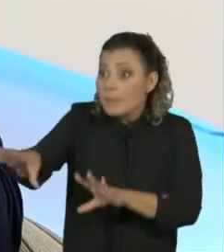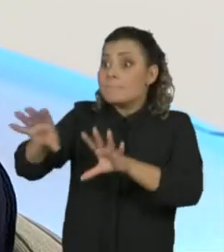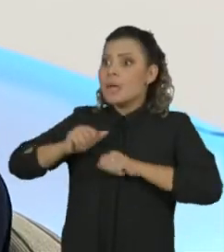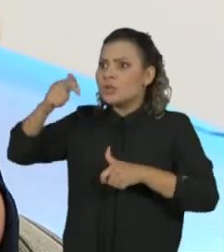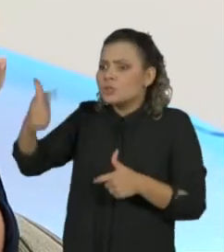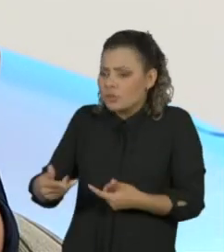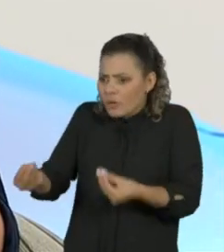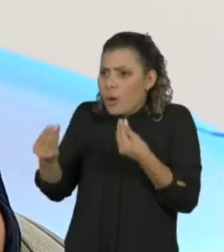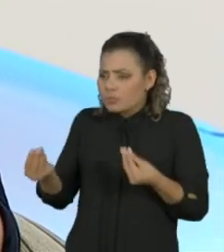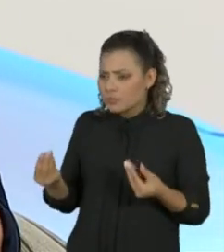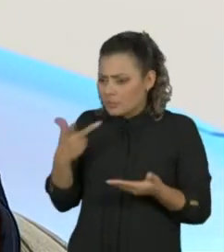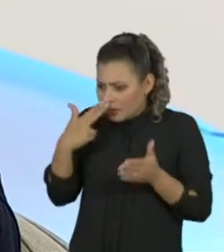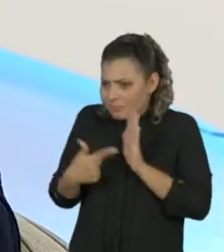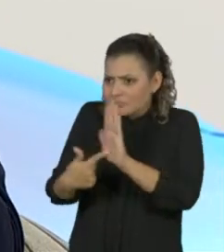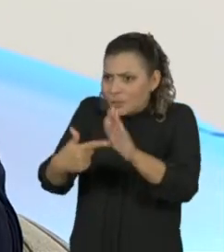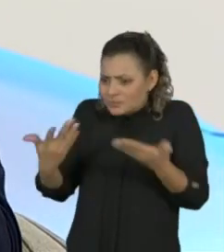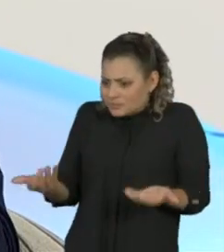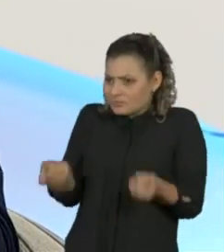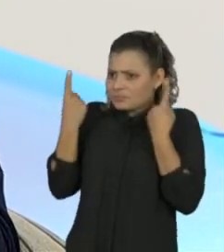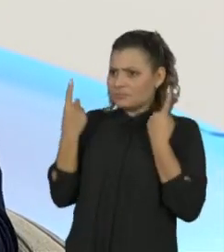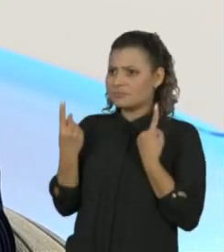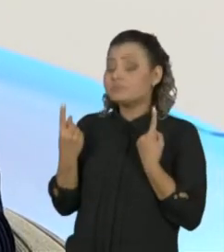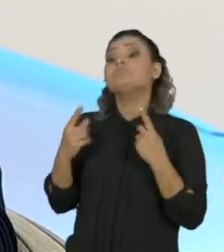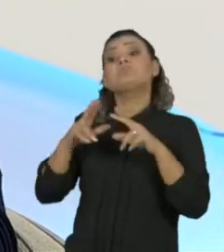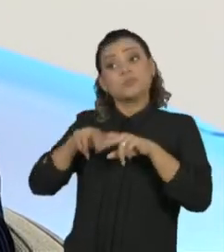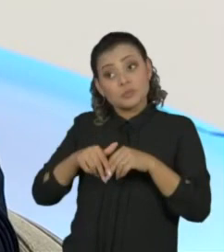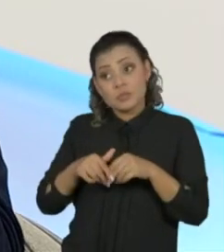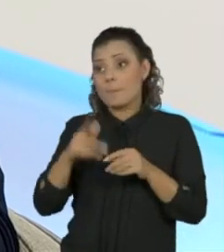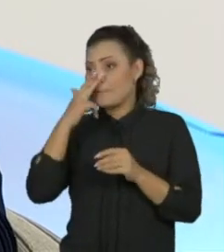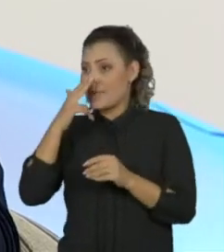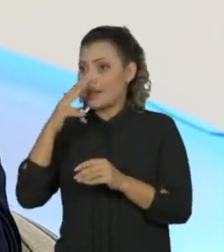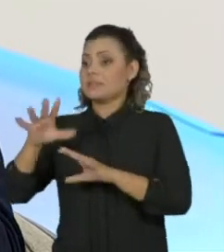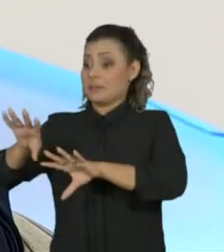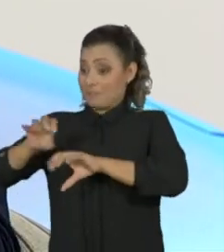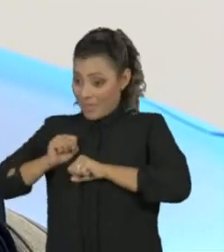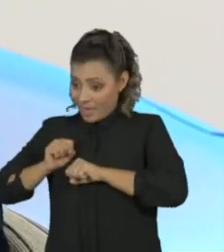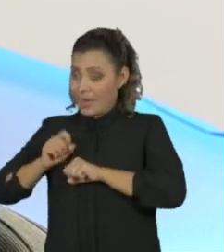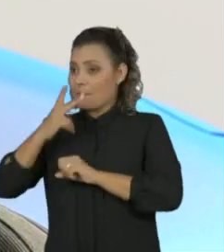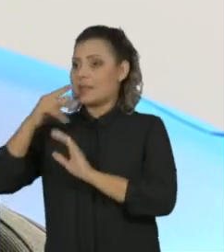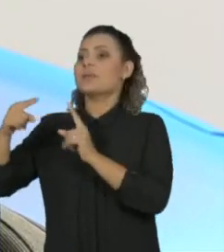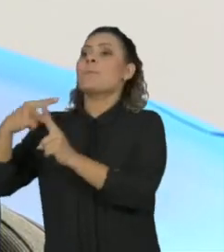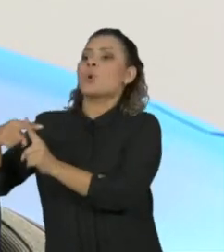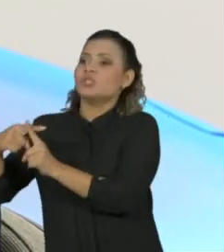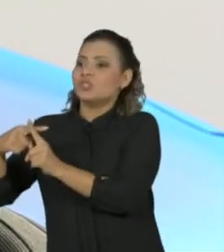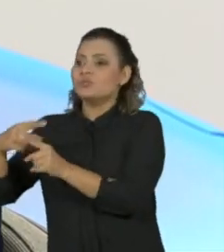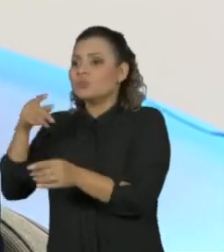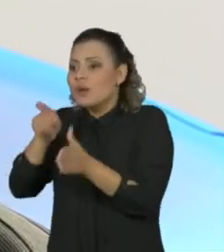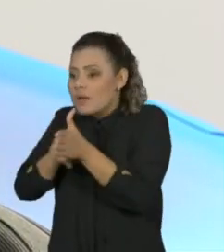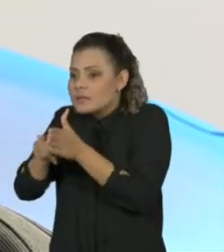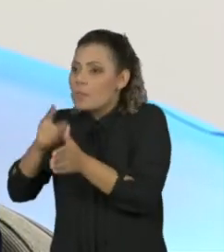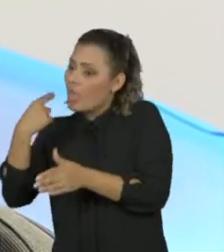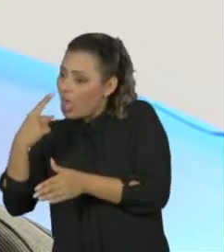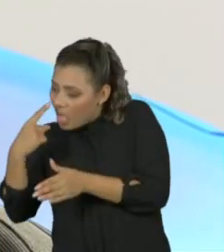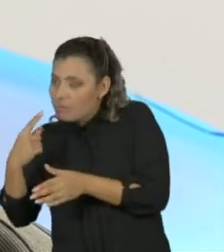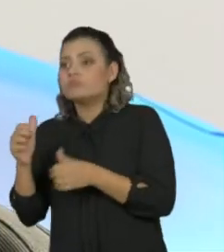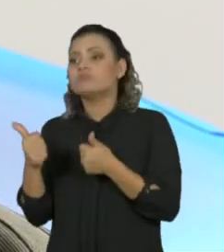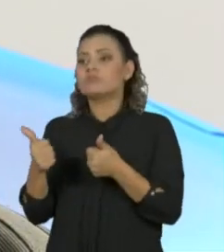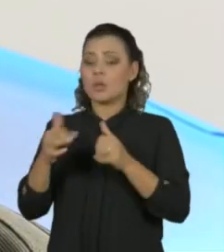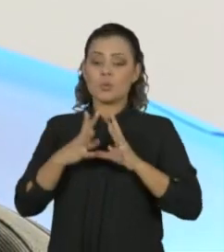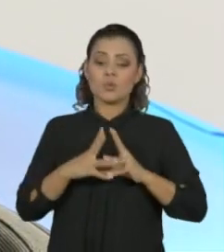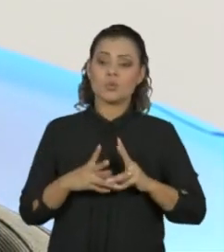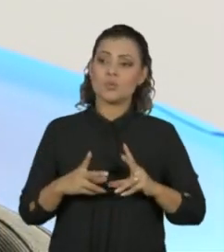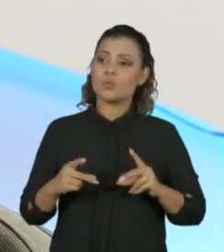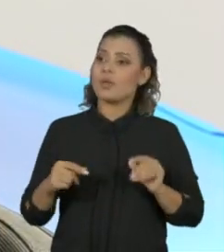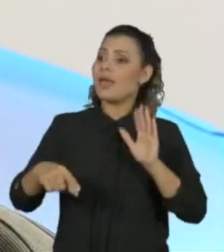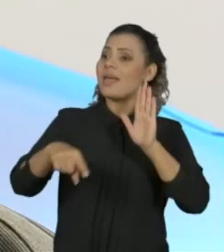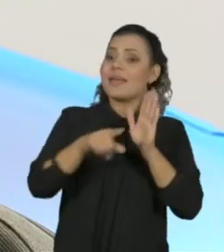caso dele ser transmitido por essas pessoas, mas de ter essa fase de positivo, negativo, e depois voltar a ter o vírus. Então, a China está se preocupando agora porque